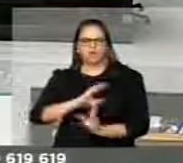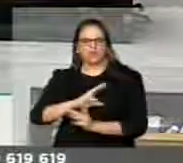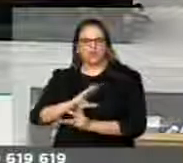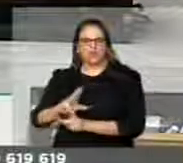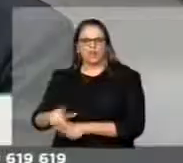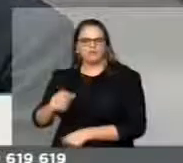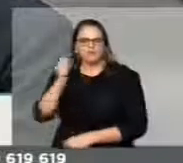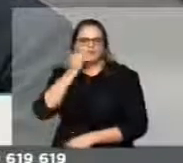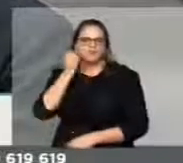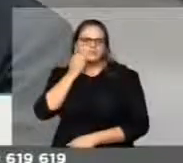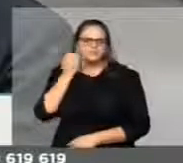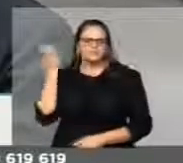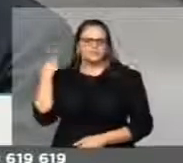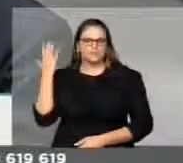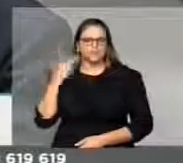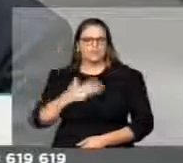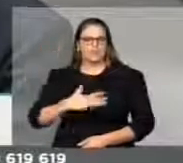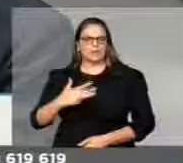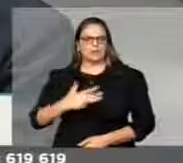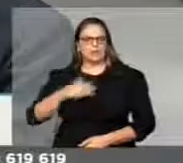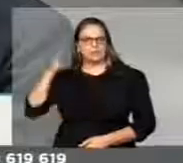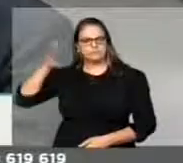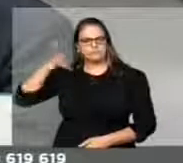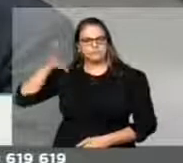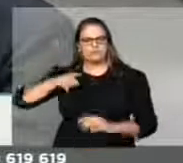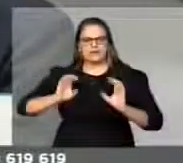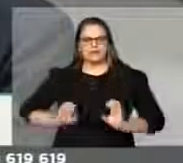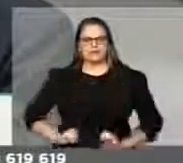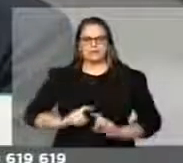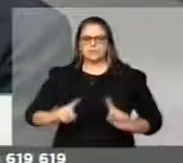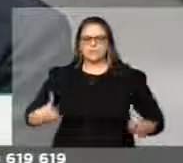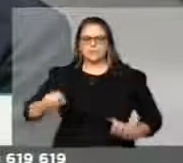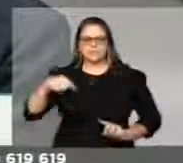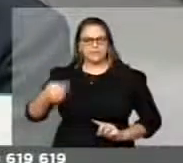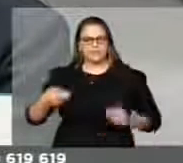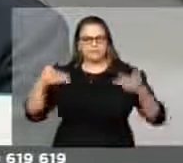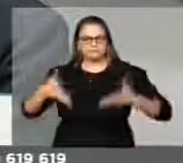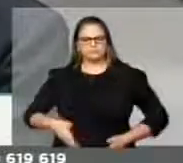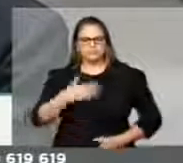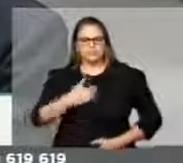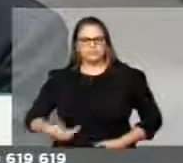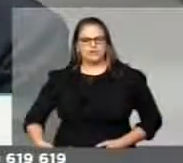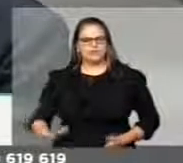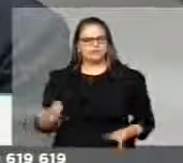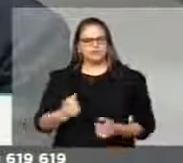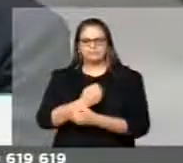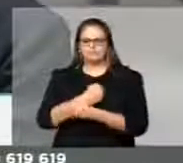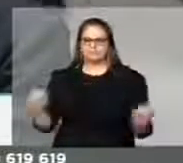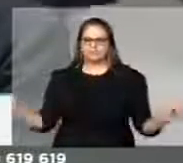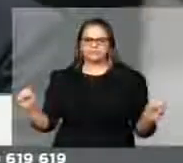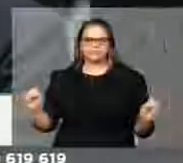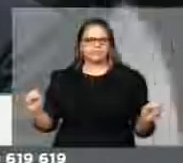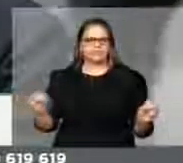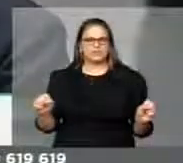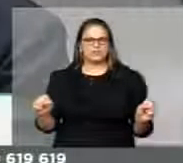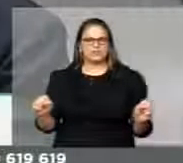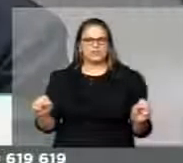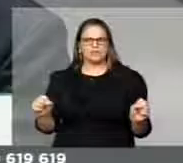Lula antes fazia o discurso da ética, mas do poder levou ao limite da sustentabilidade o